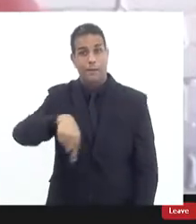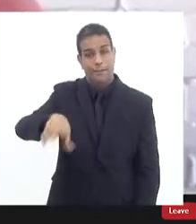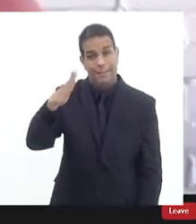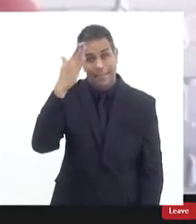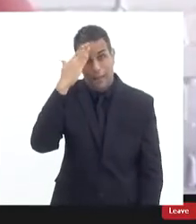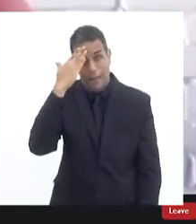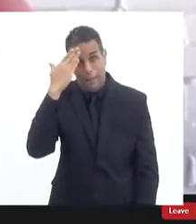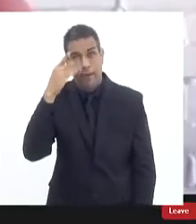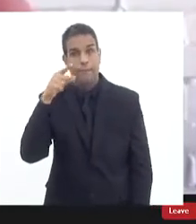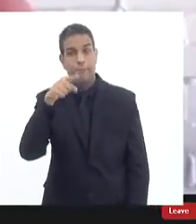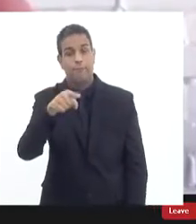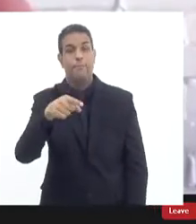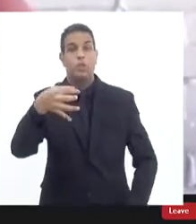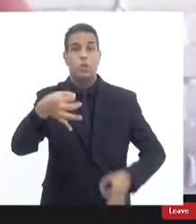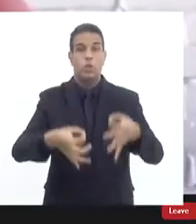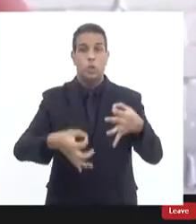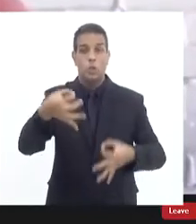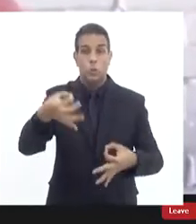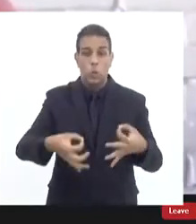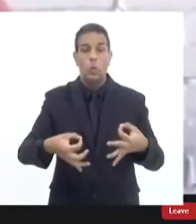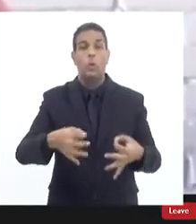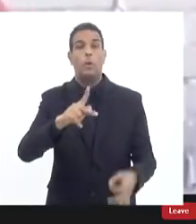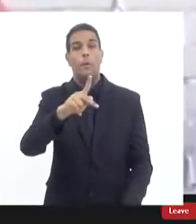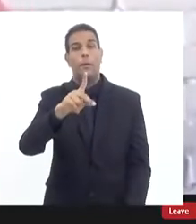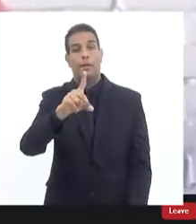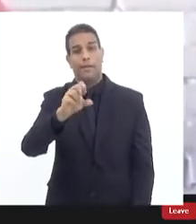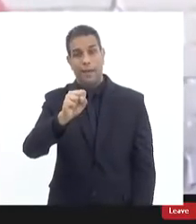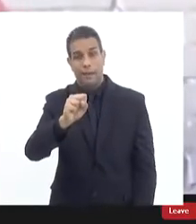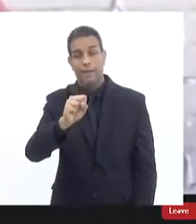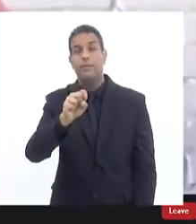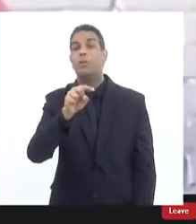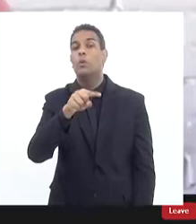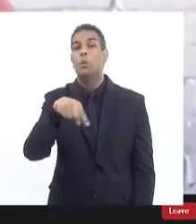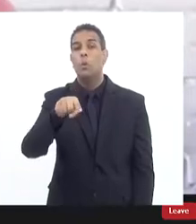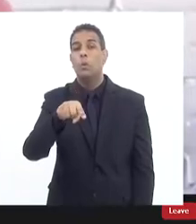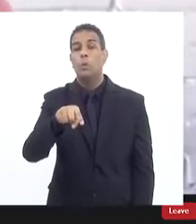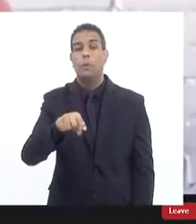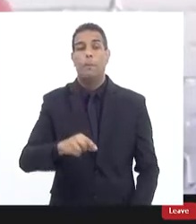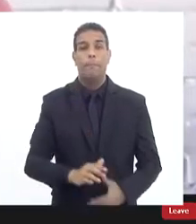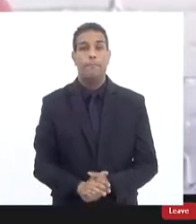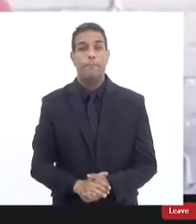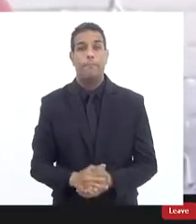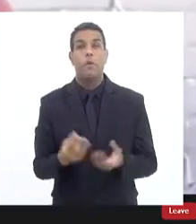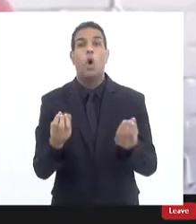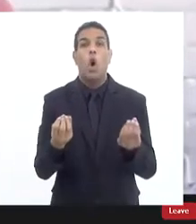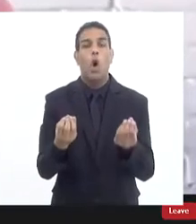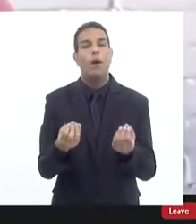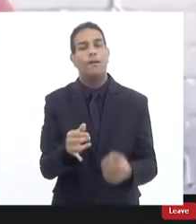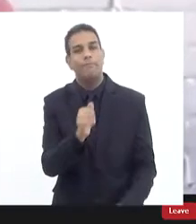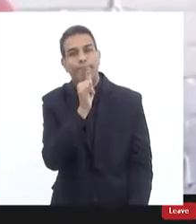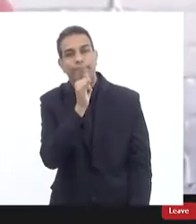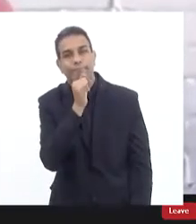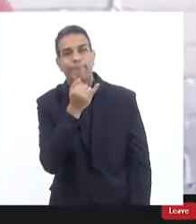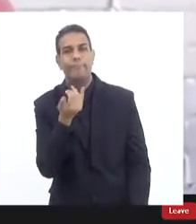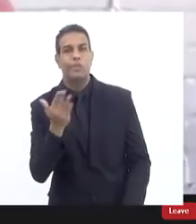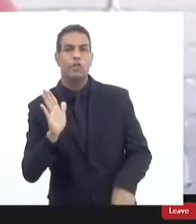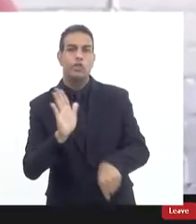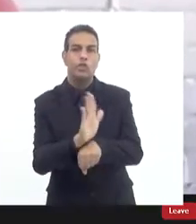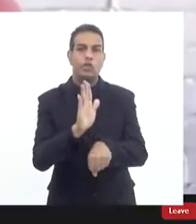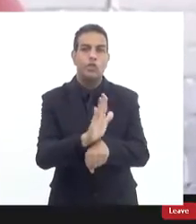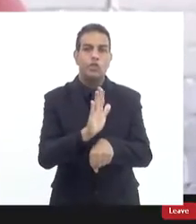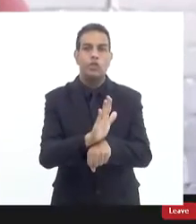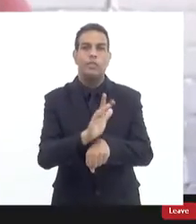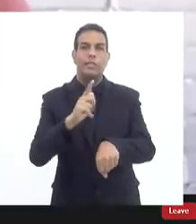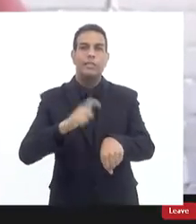o julgamento da DPF 635 o quanto que a gente pode por exemplo contribuir com um plano de